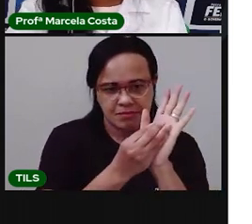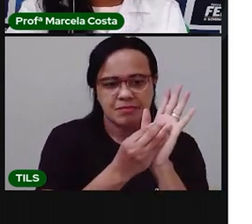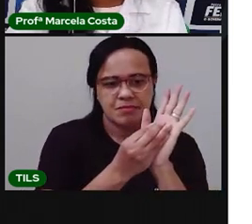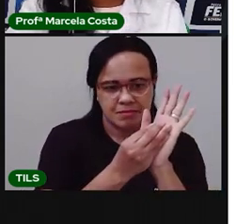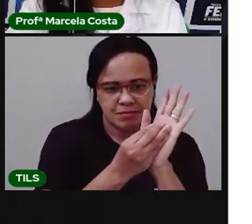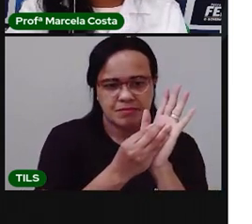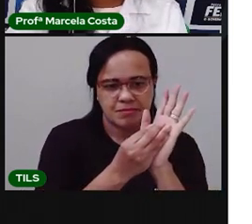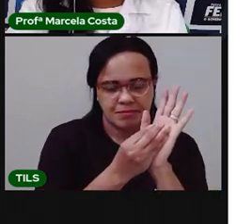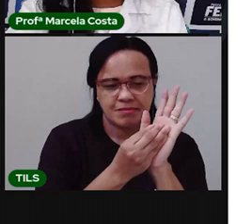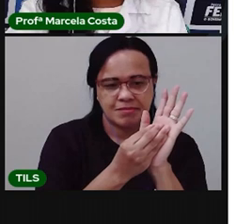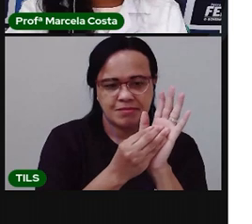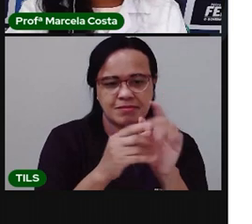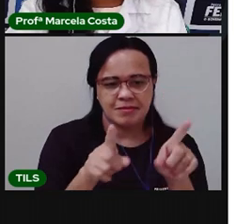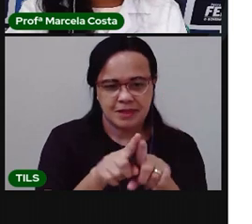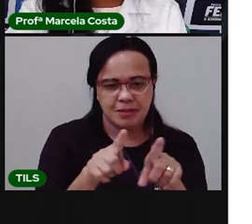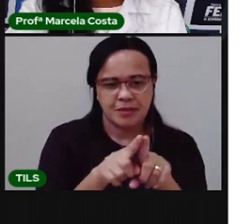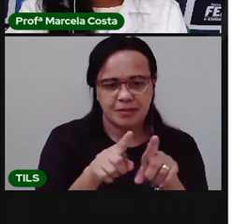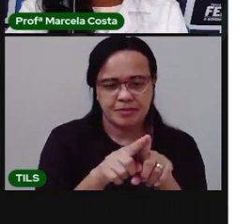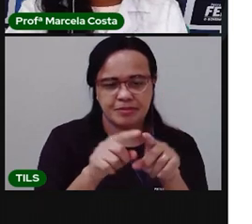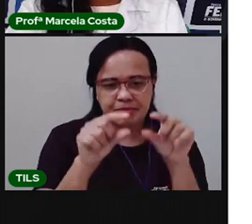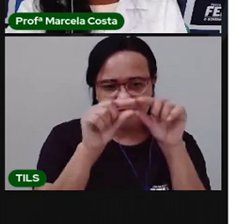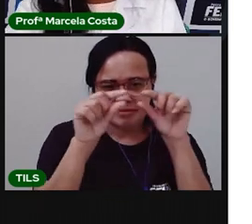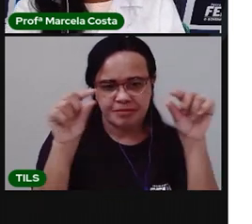Vamos colocar nesse espaço.